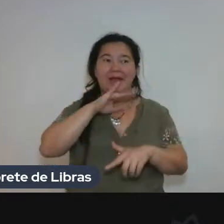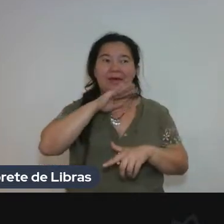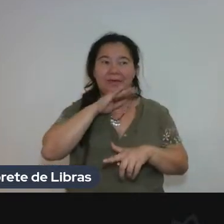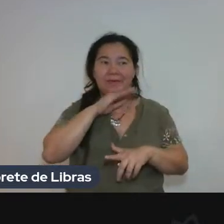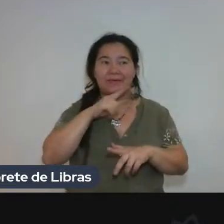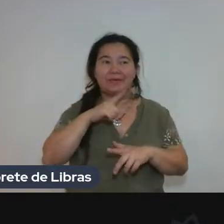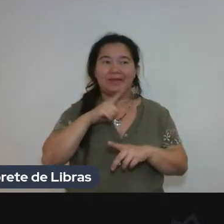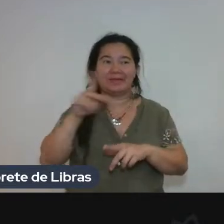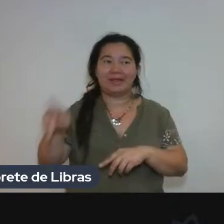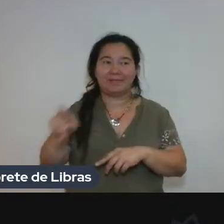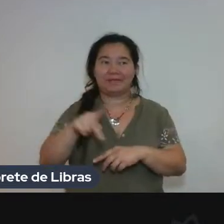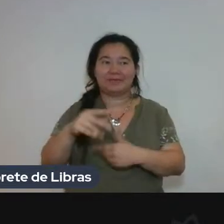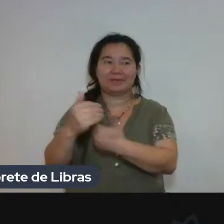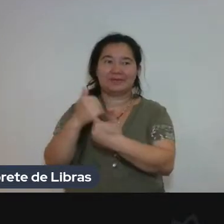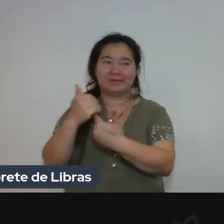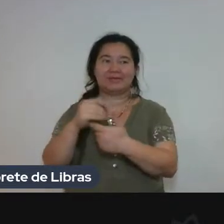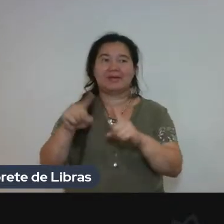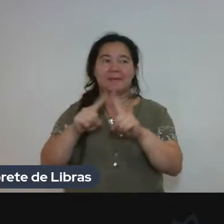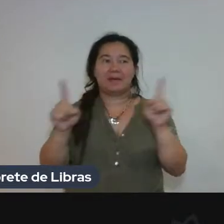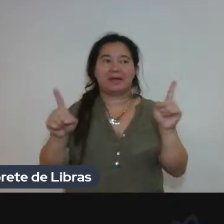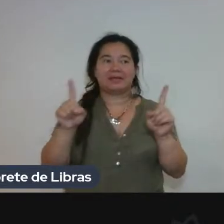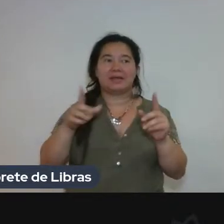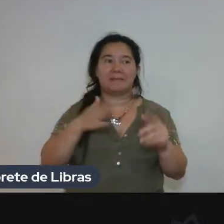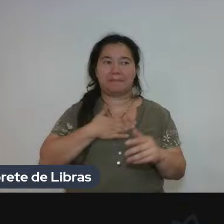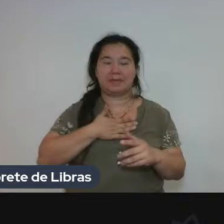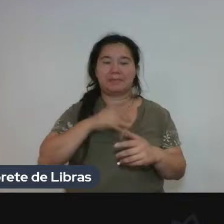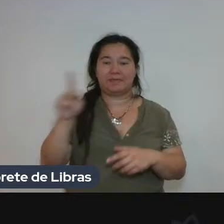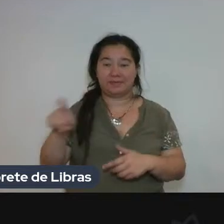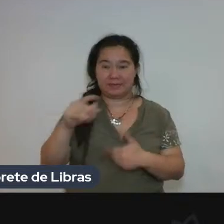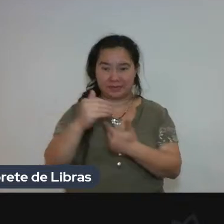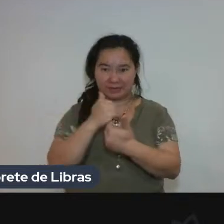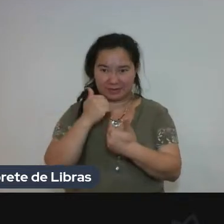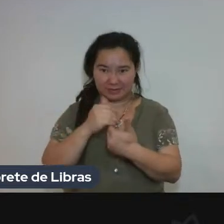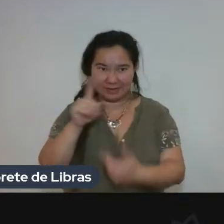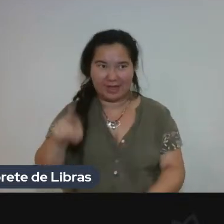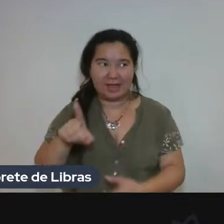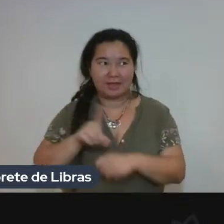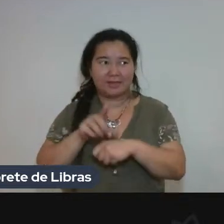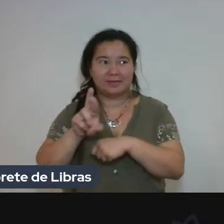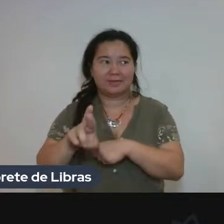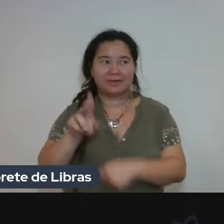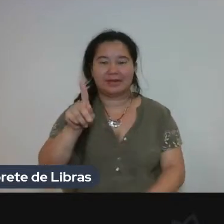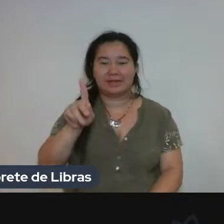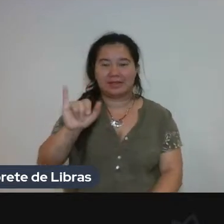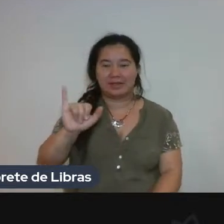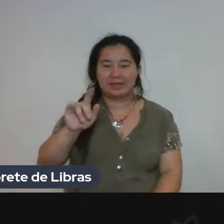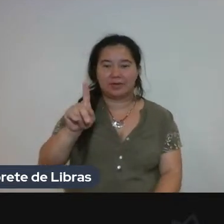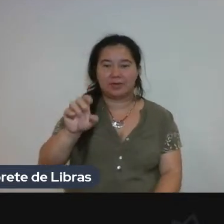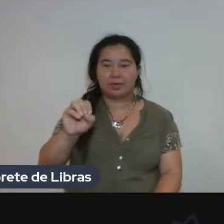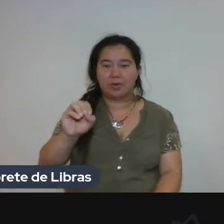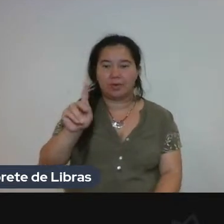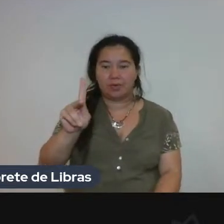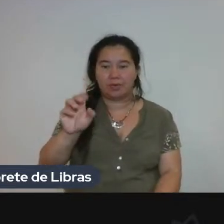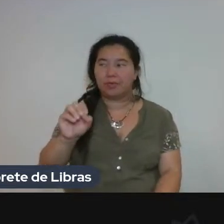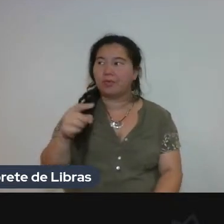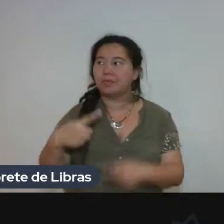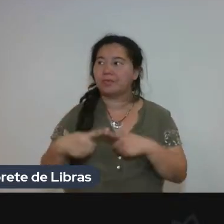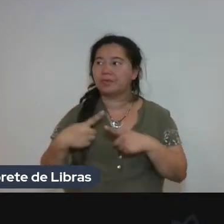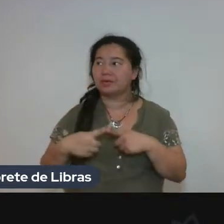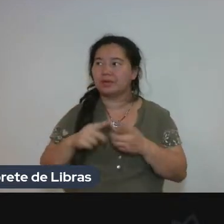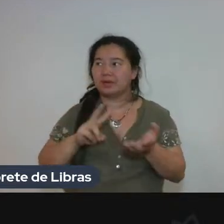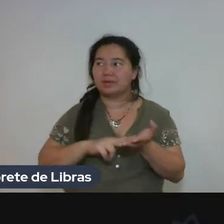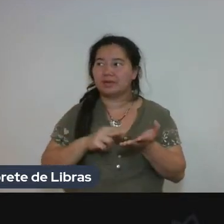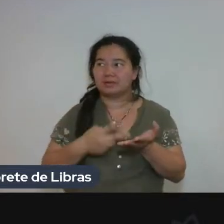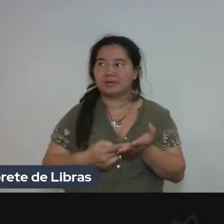orientadora é a professora doutora Kiyoko Sekino. E, como você mesmo comentou, eu fiquei pensando, porque a tradução, ela